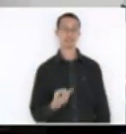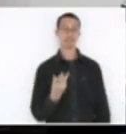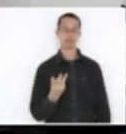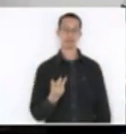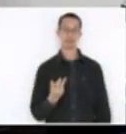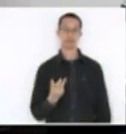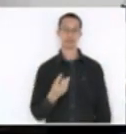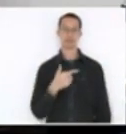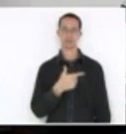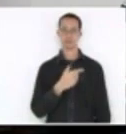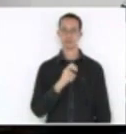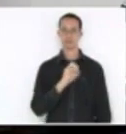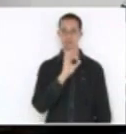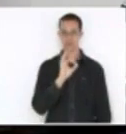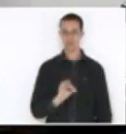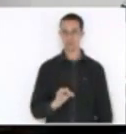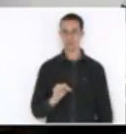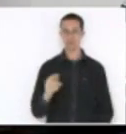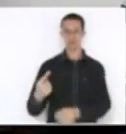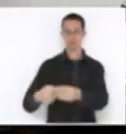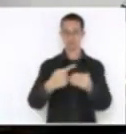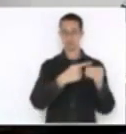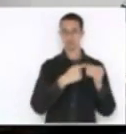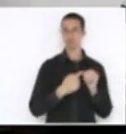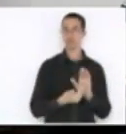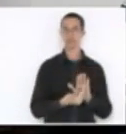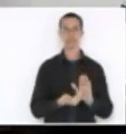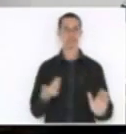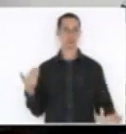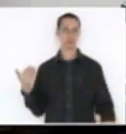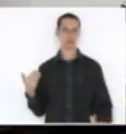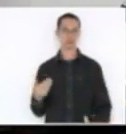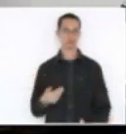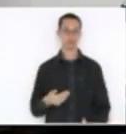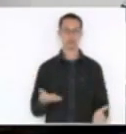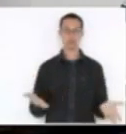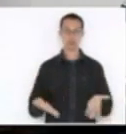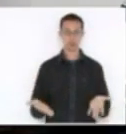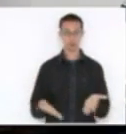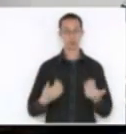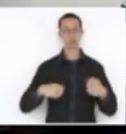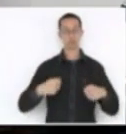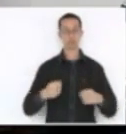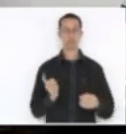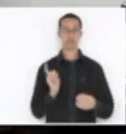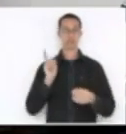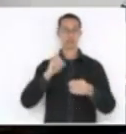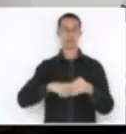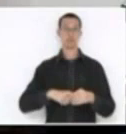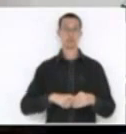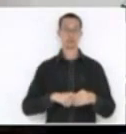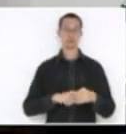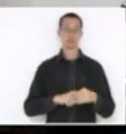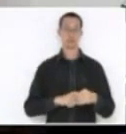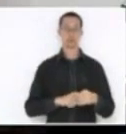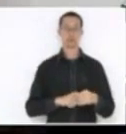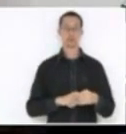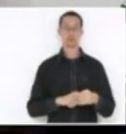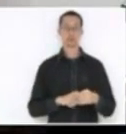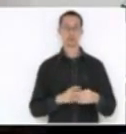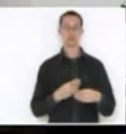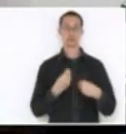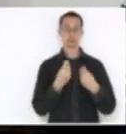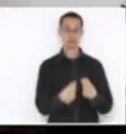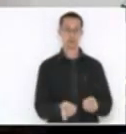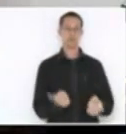% que eram dos municípios. Então, nós tiramos lá e agora nós vamos devolver parte deste recurso que era